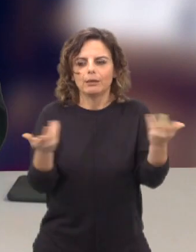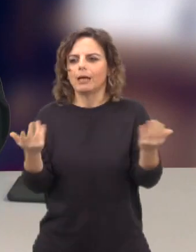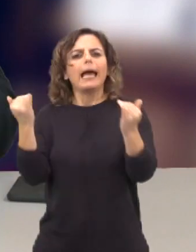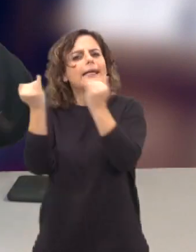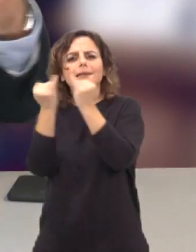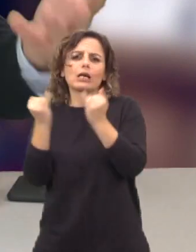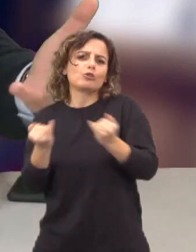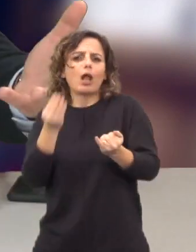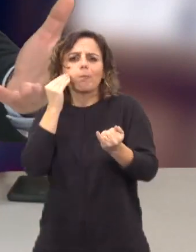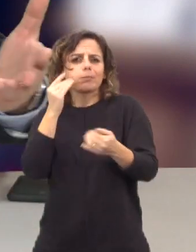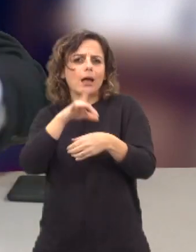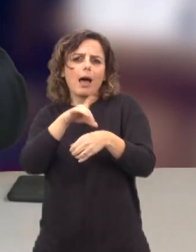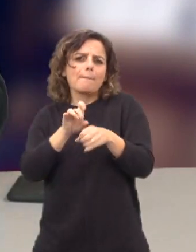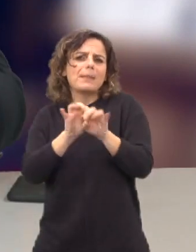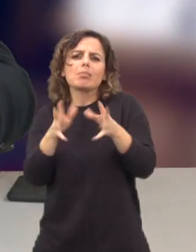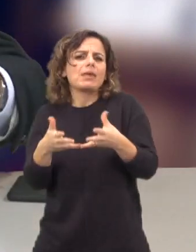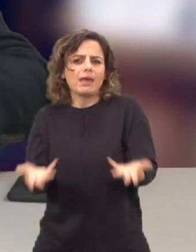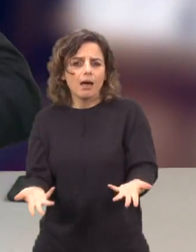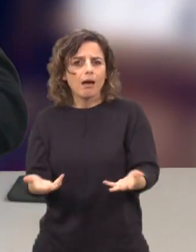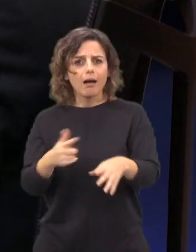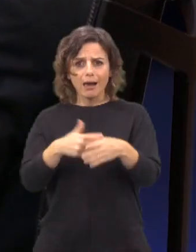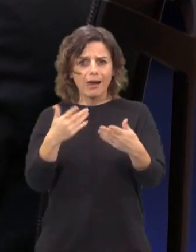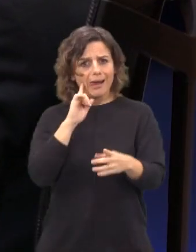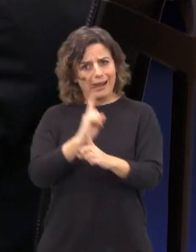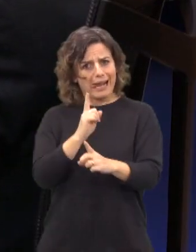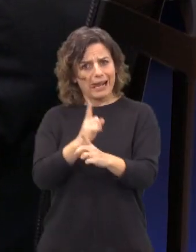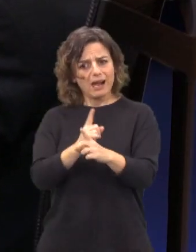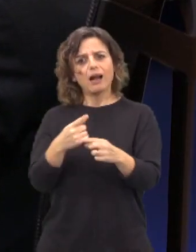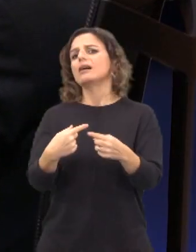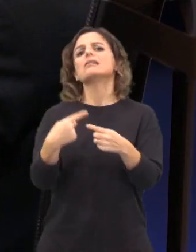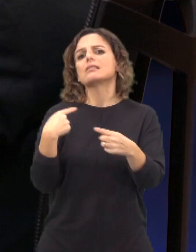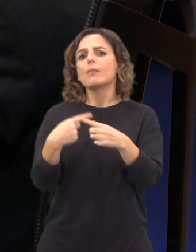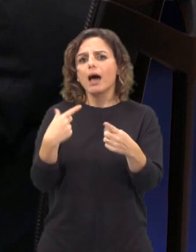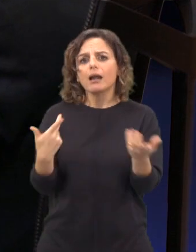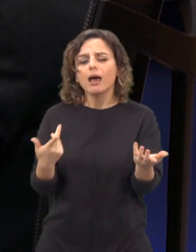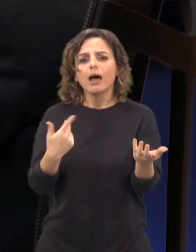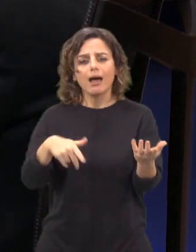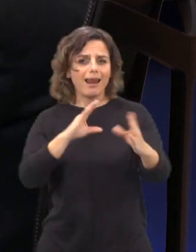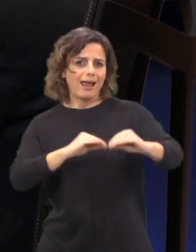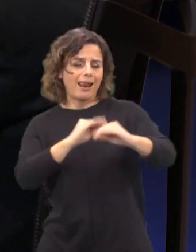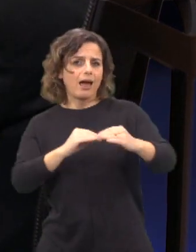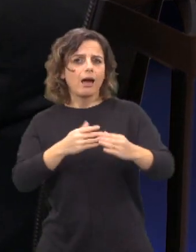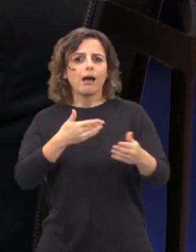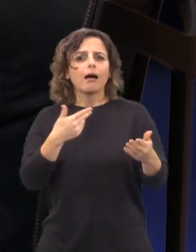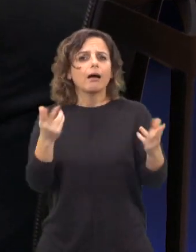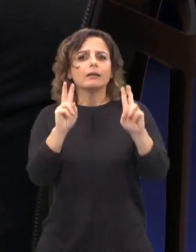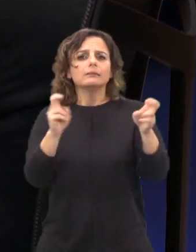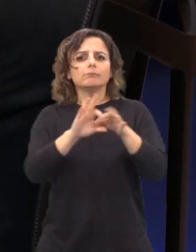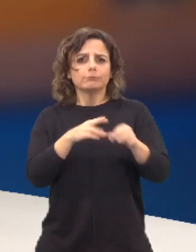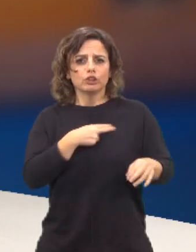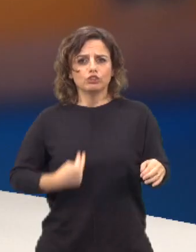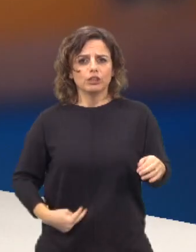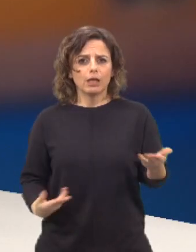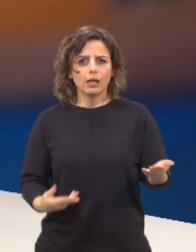dominado pela pandemia. Por exemplo, ainda estamos, nesta semana em que conversamos, a falar da China